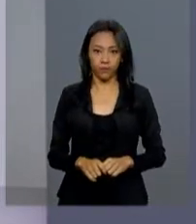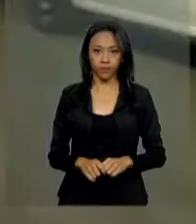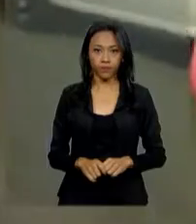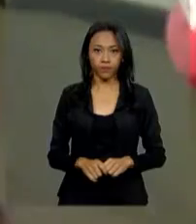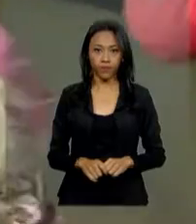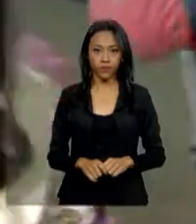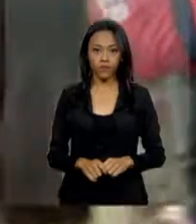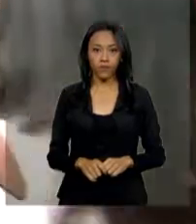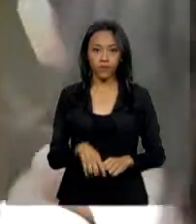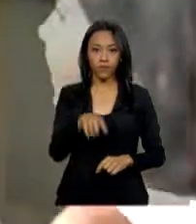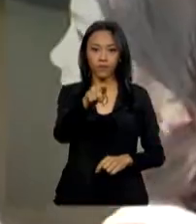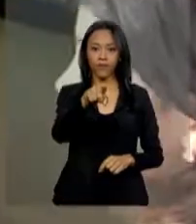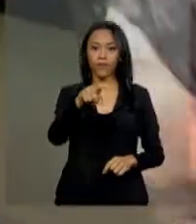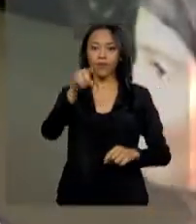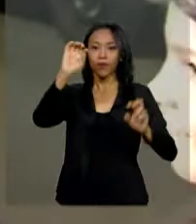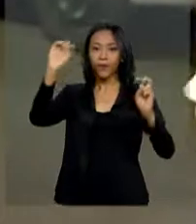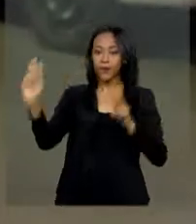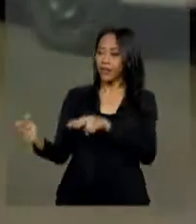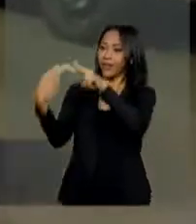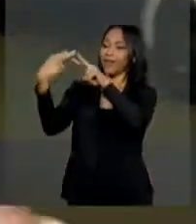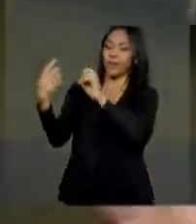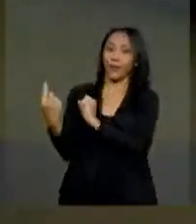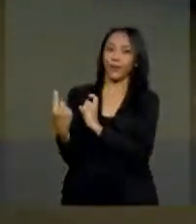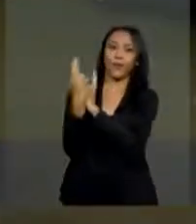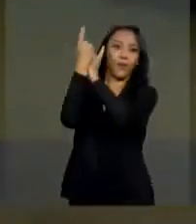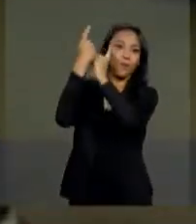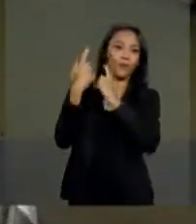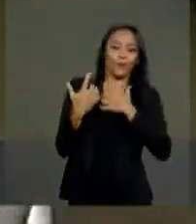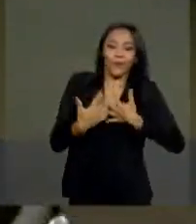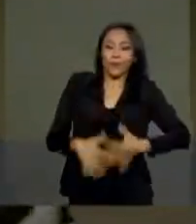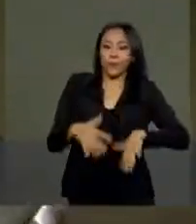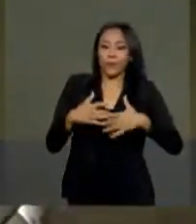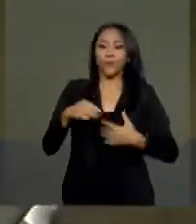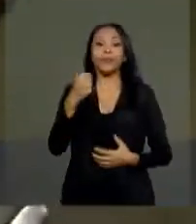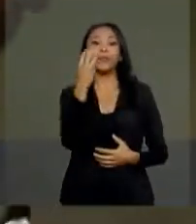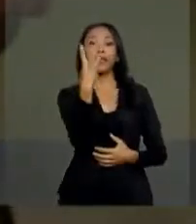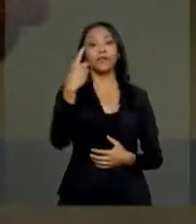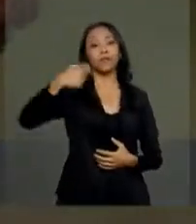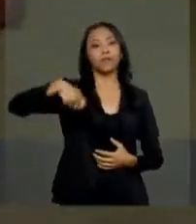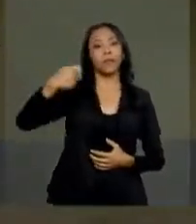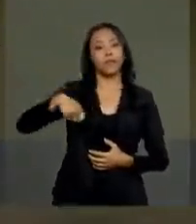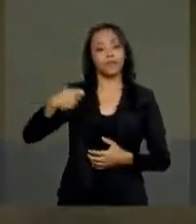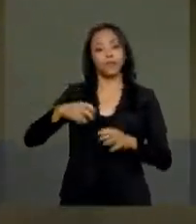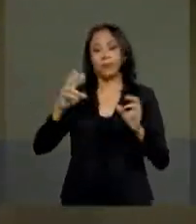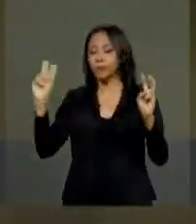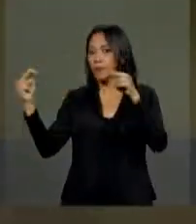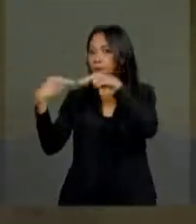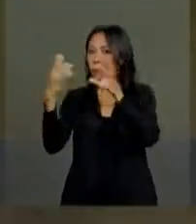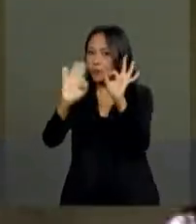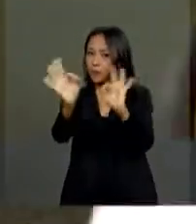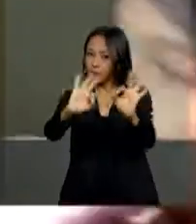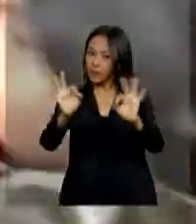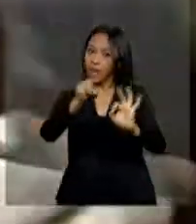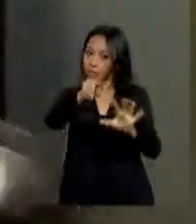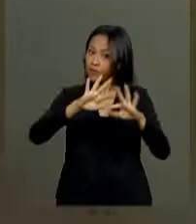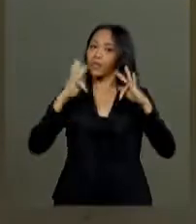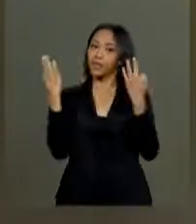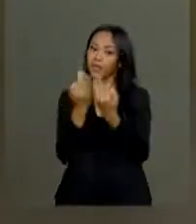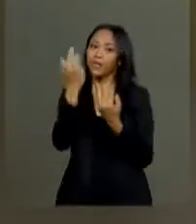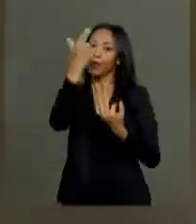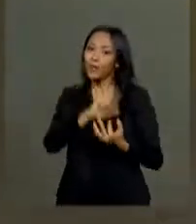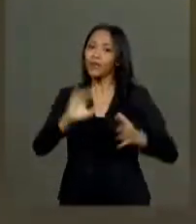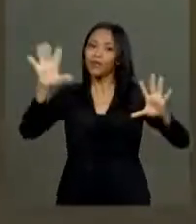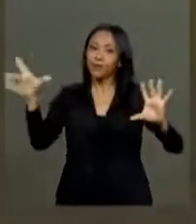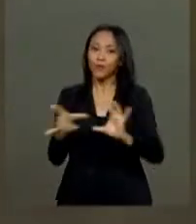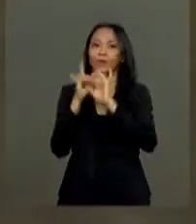Um reencontro muito esperado. Depois de três meses longe, a família de Scarlett está junta